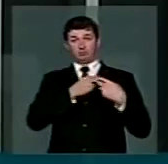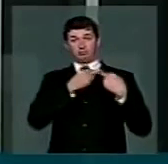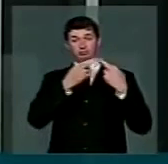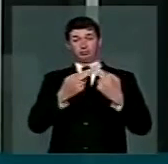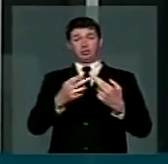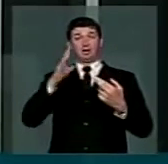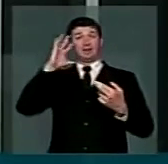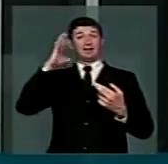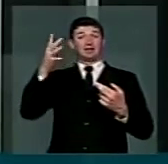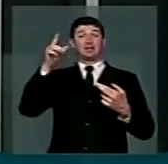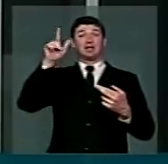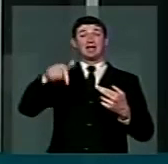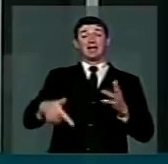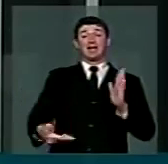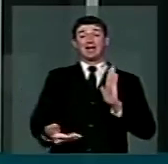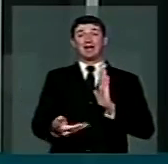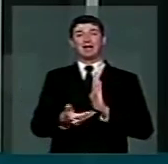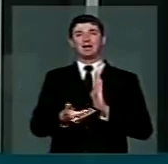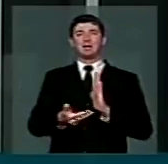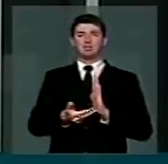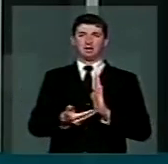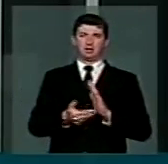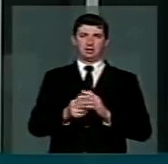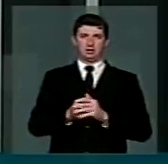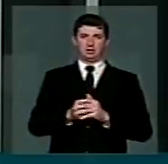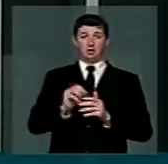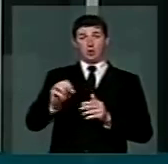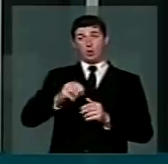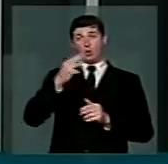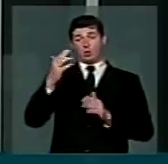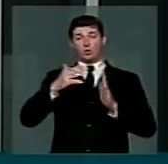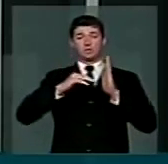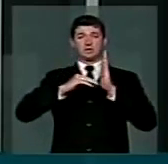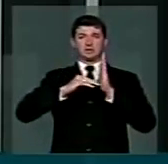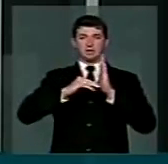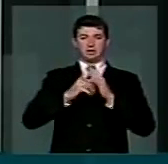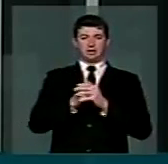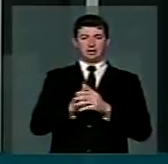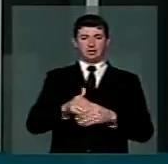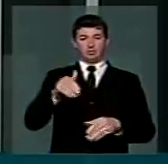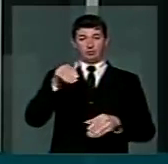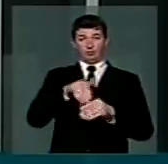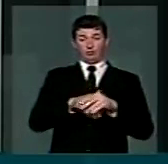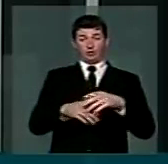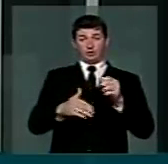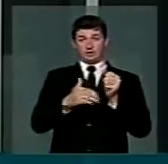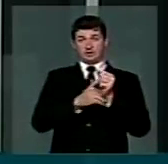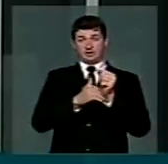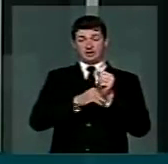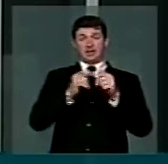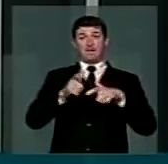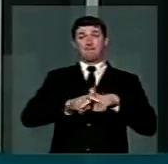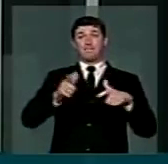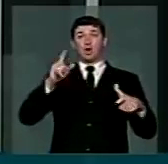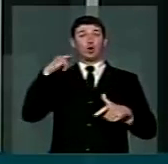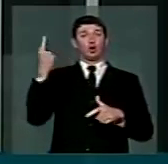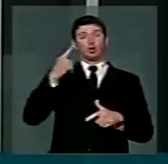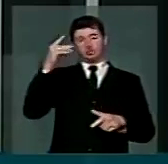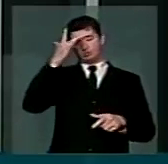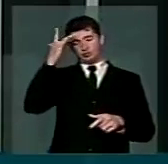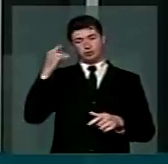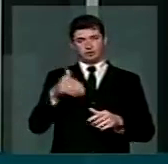decidida pela Câmara dos Deputados ou pelo Senado Federal por voto secreto em maioria absoluta,